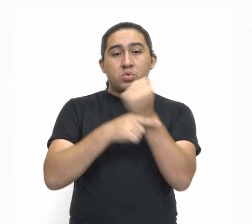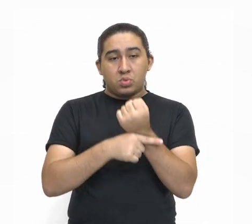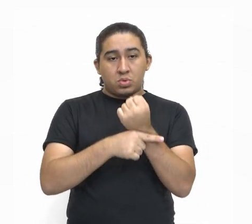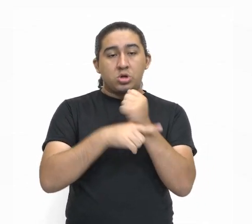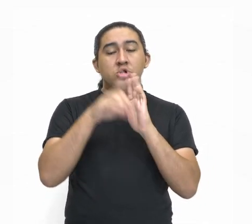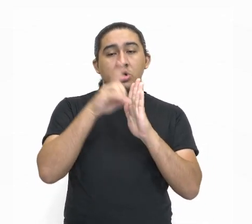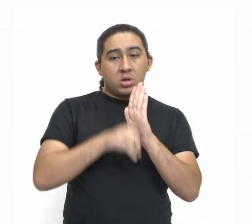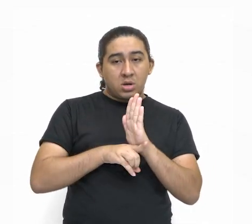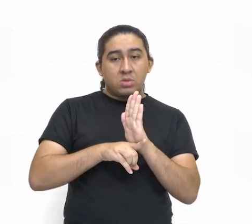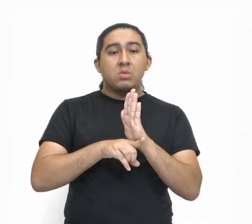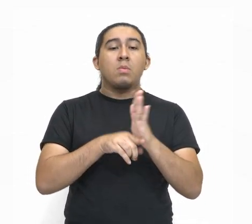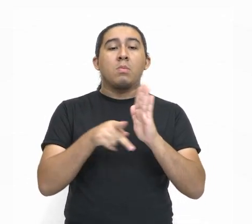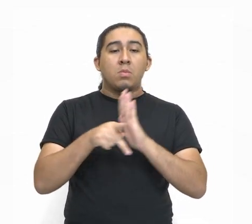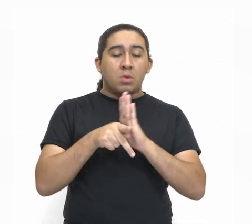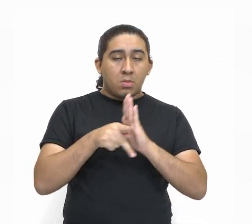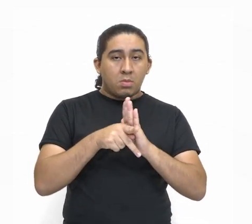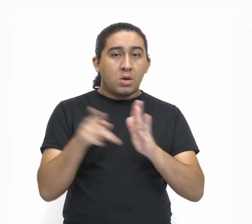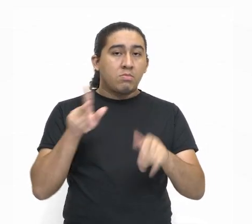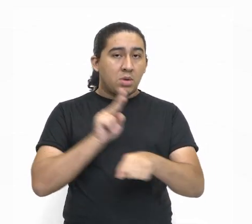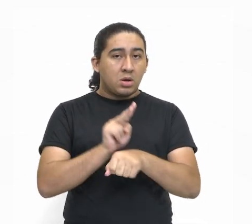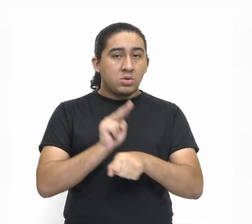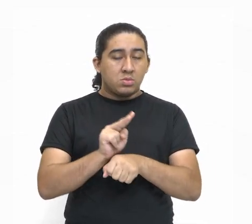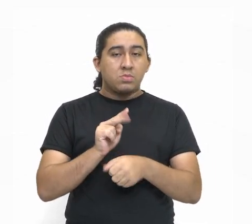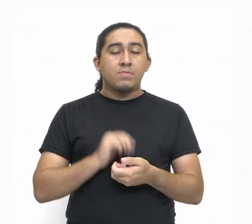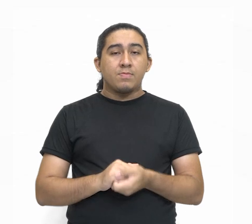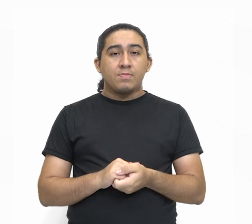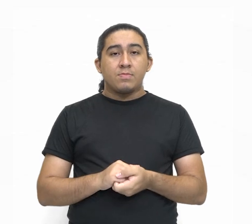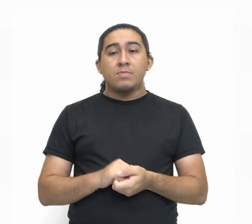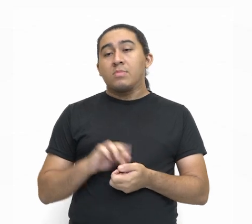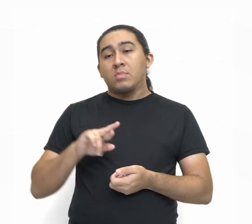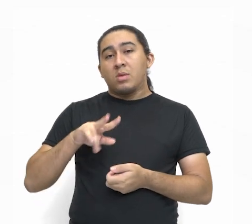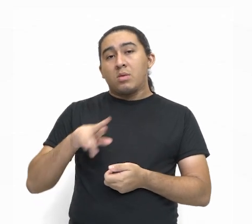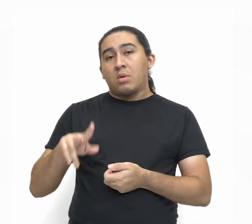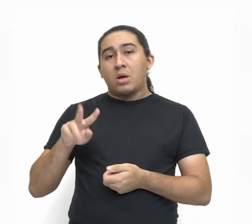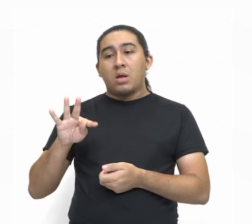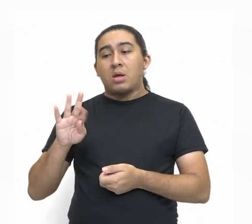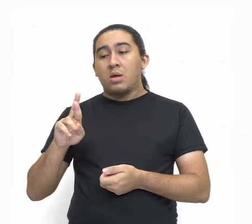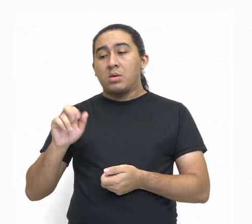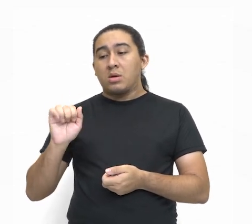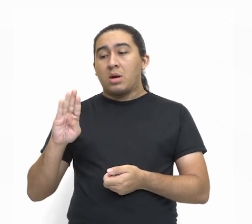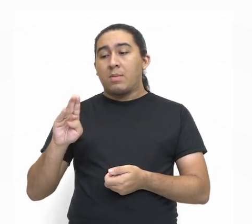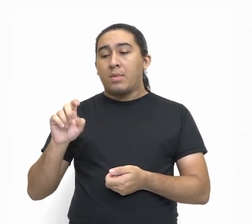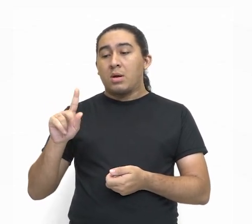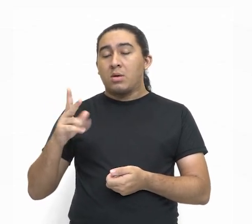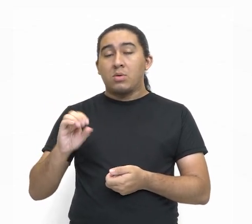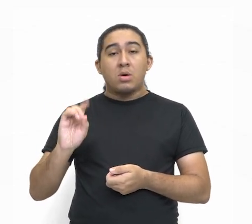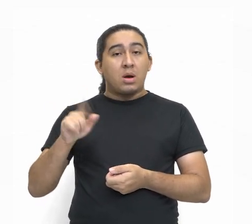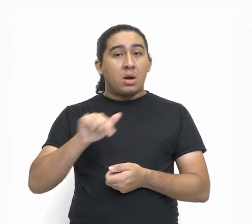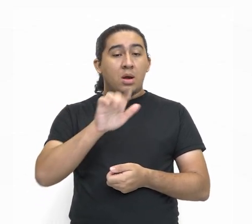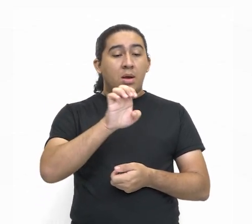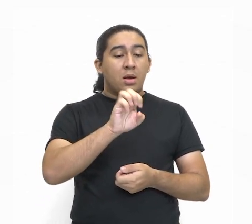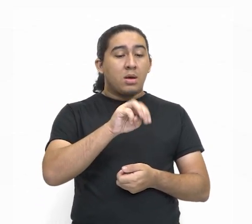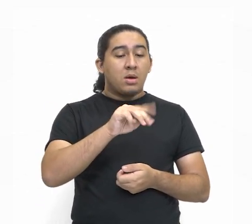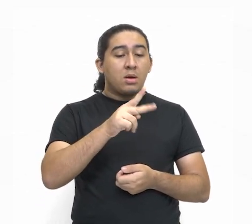não só de trabalho, mas nós falamos de emprego. Carteira assinada,